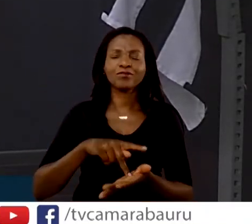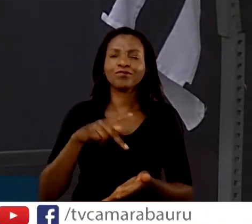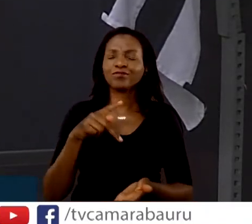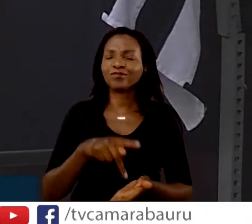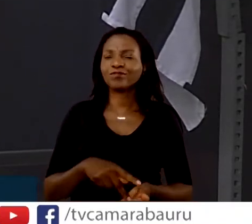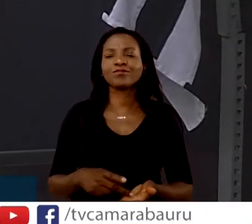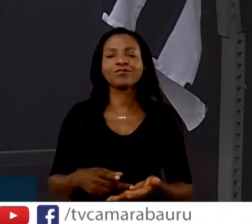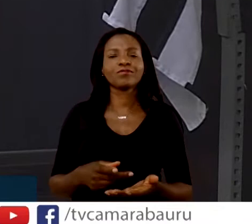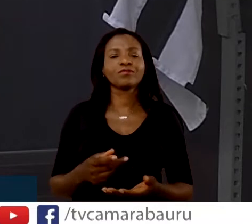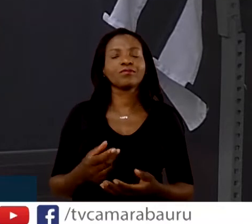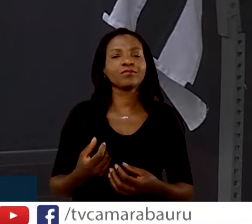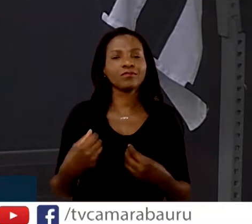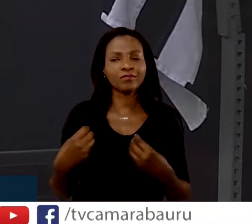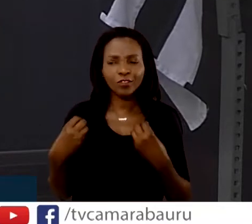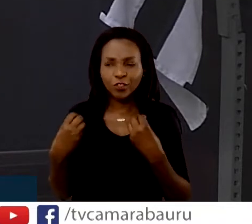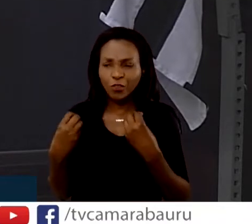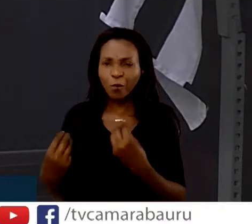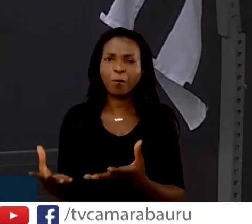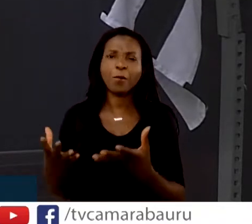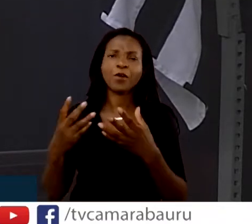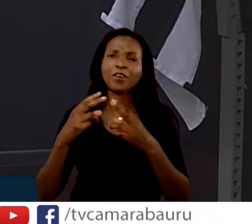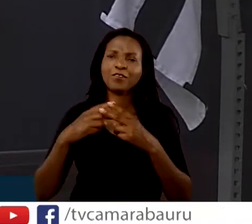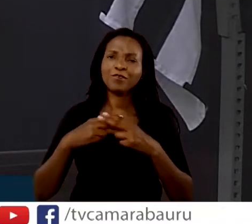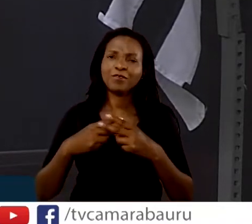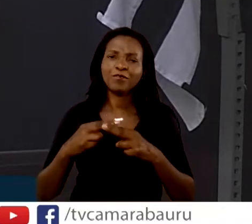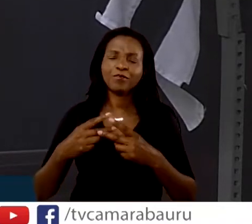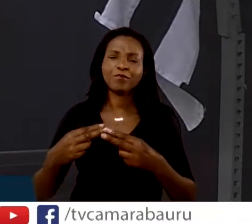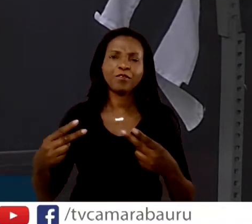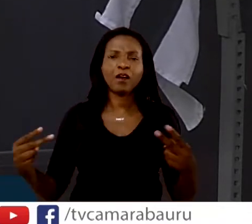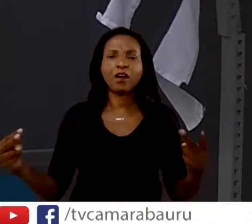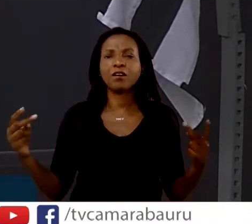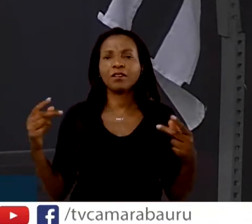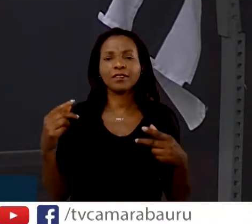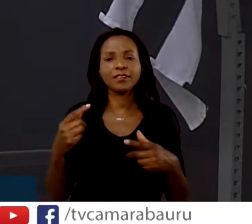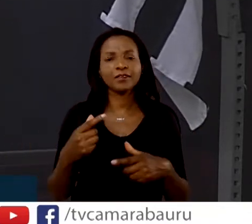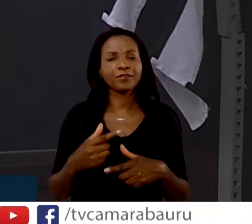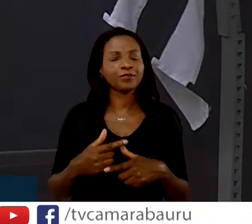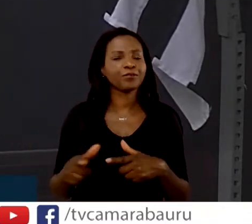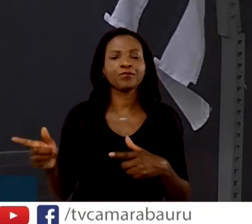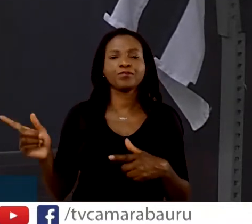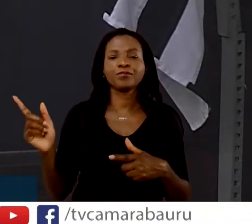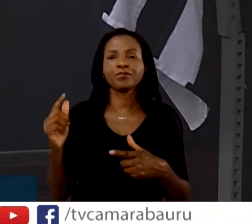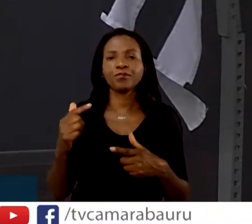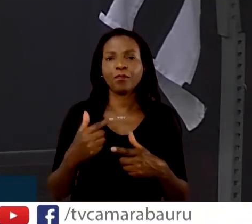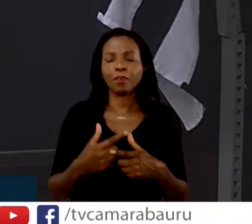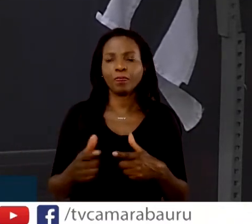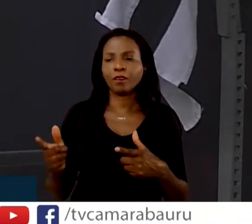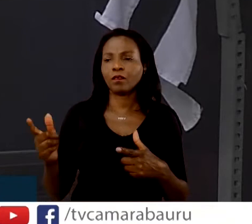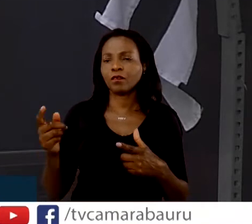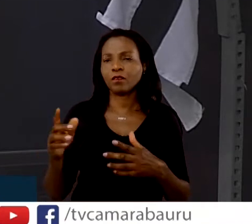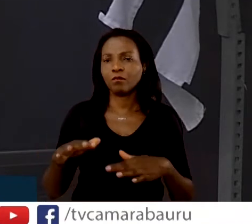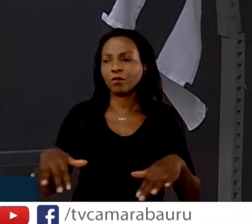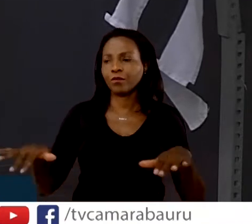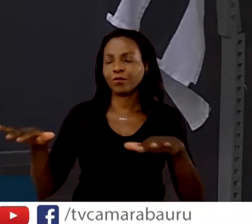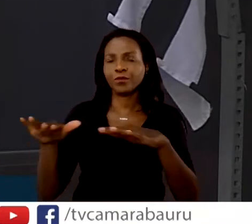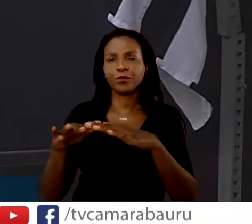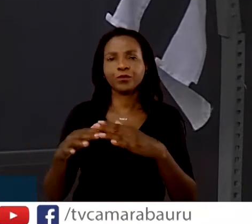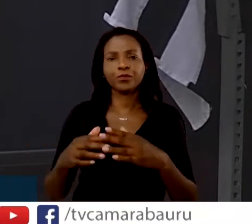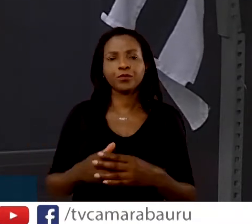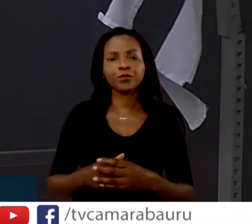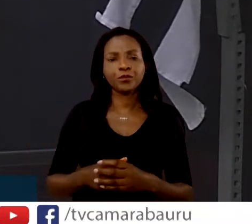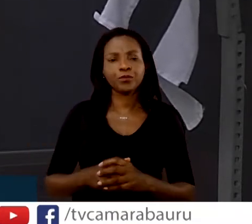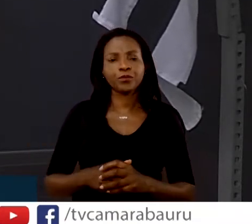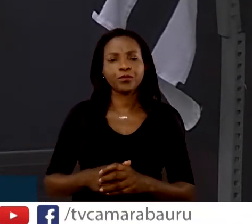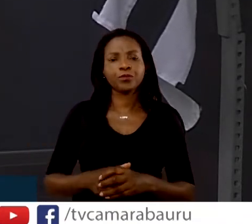colocado uma série de interrogações para essa população. Essas